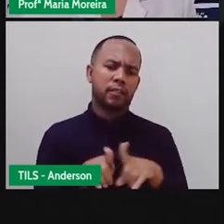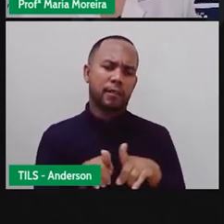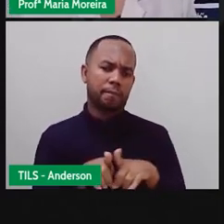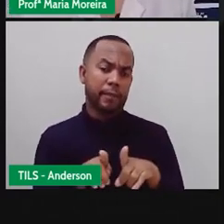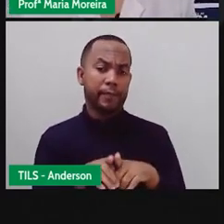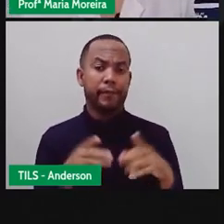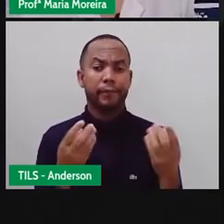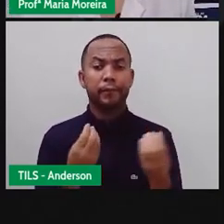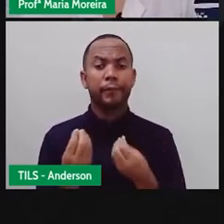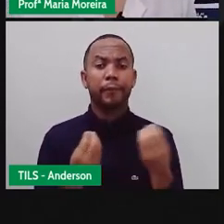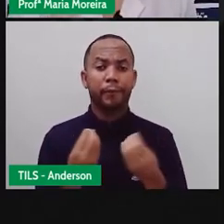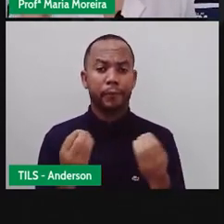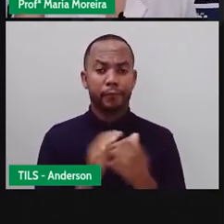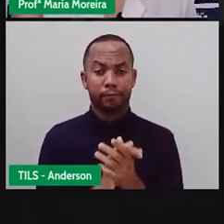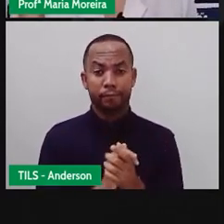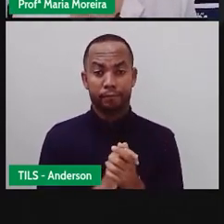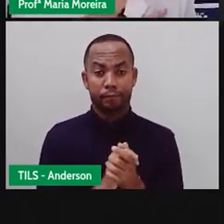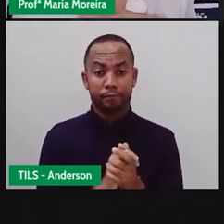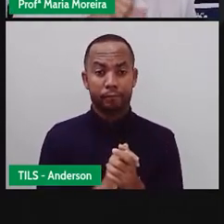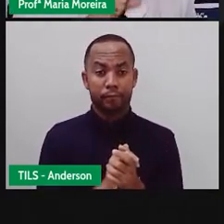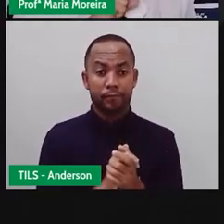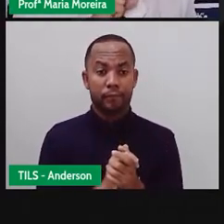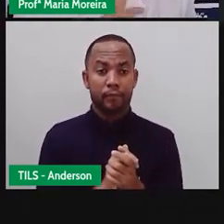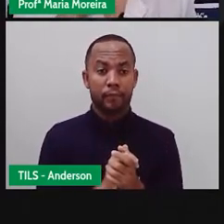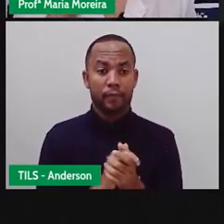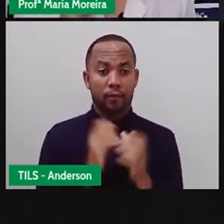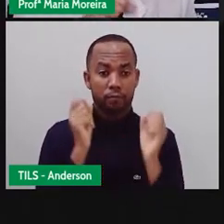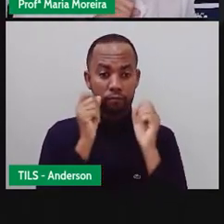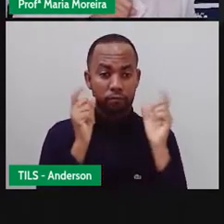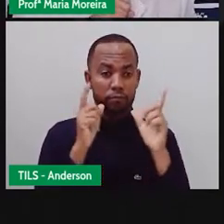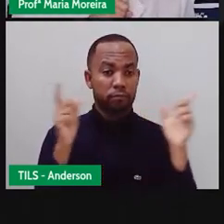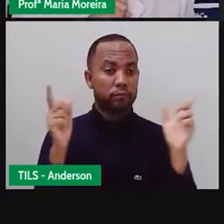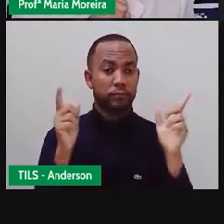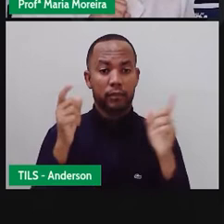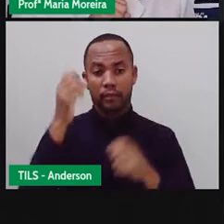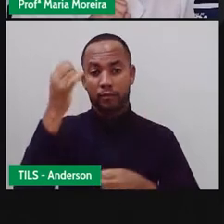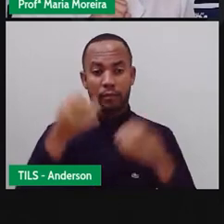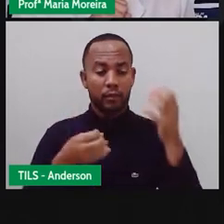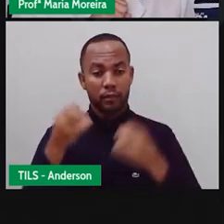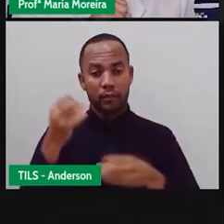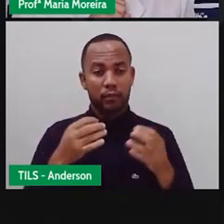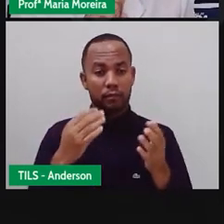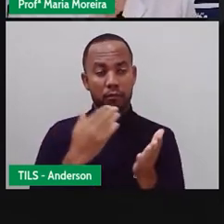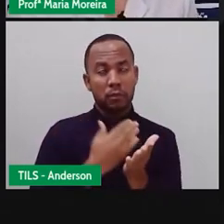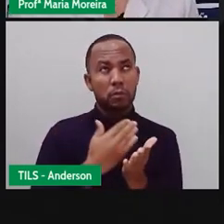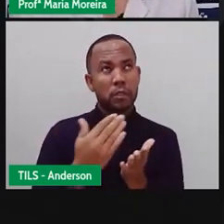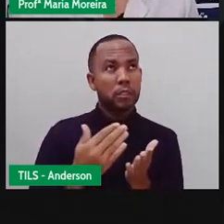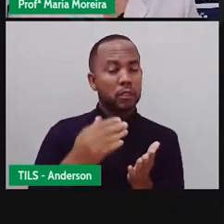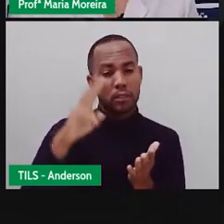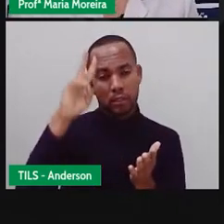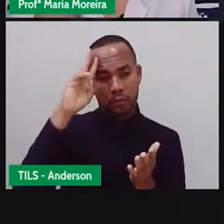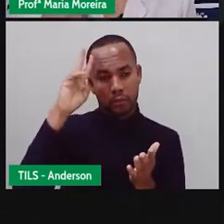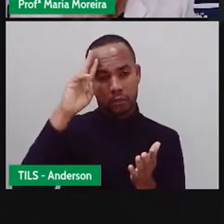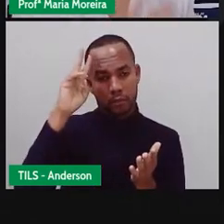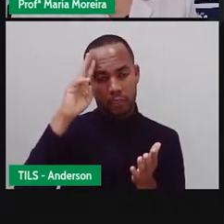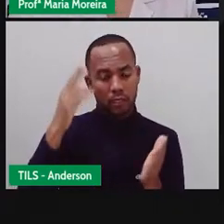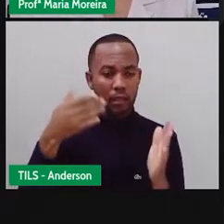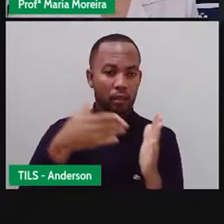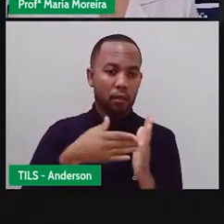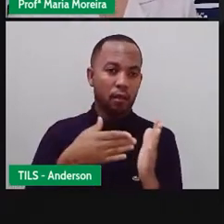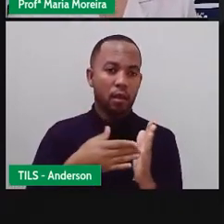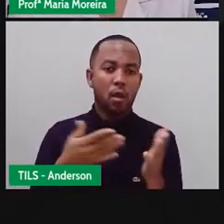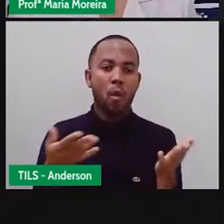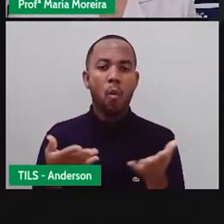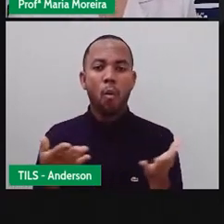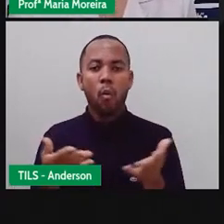gente já tá aí, expert em saber, porque a tá falando isso desde a segunda-feira, não é isso? E aí, eles, esses meios de